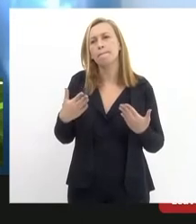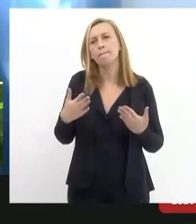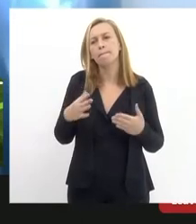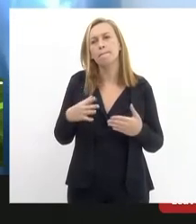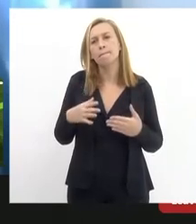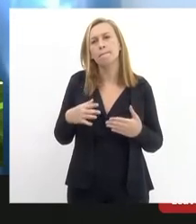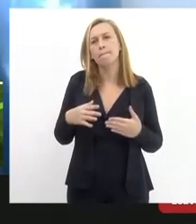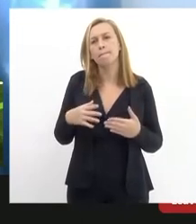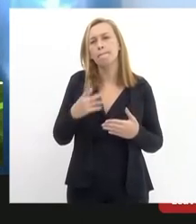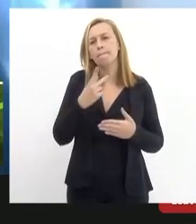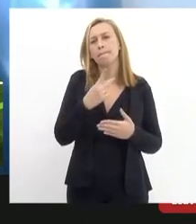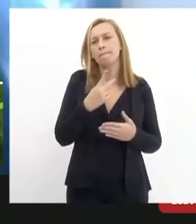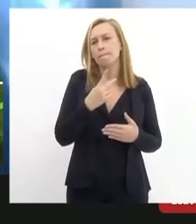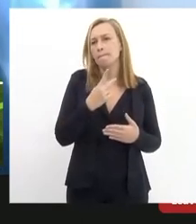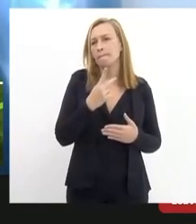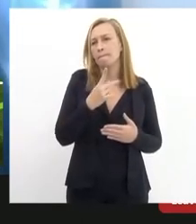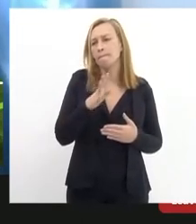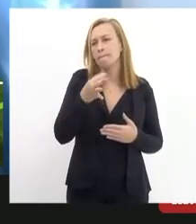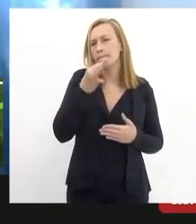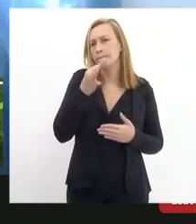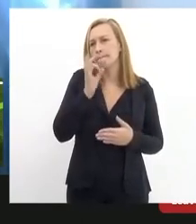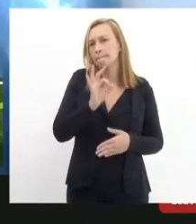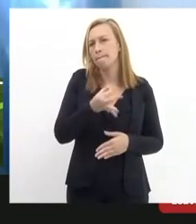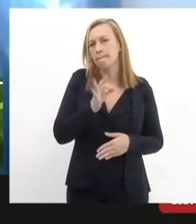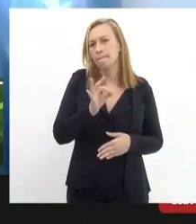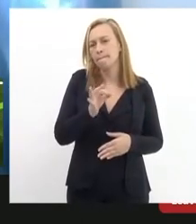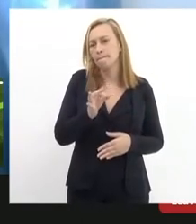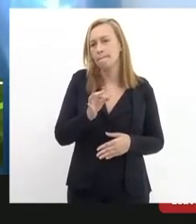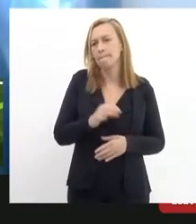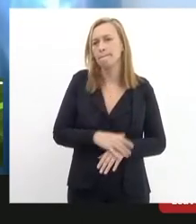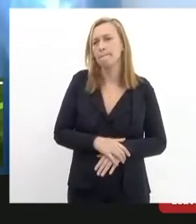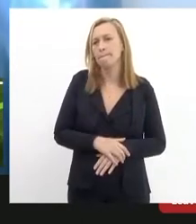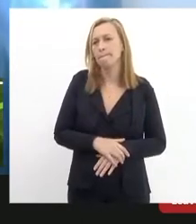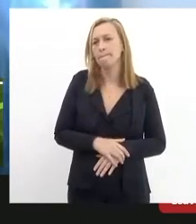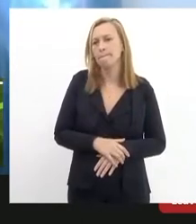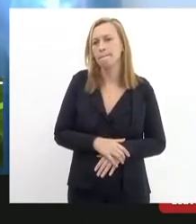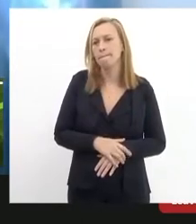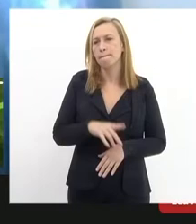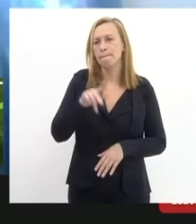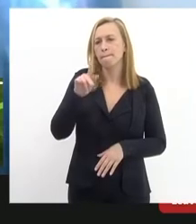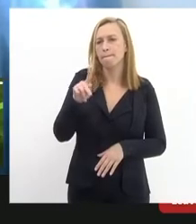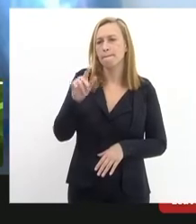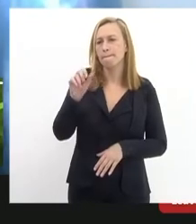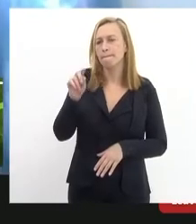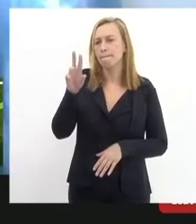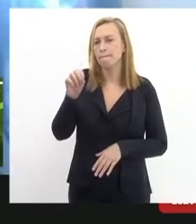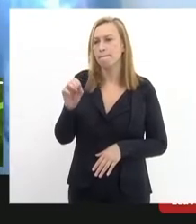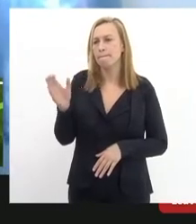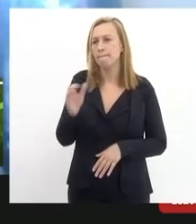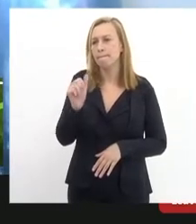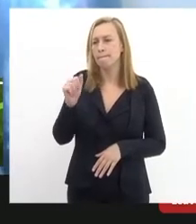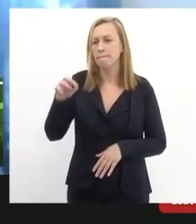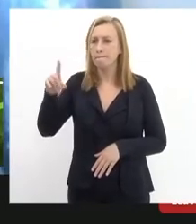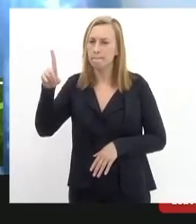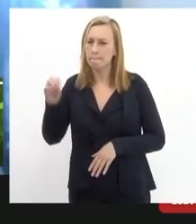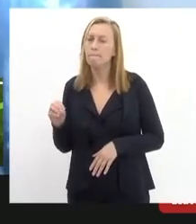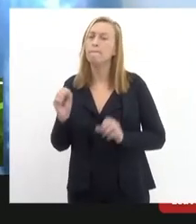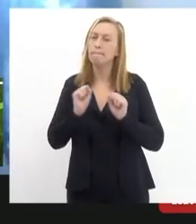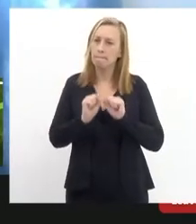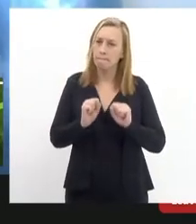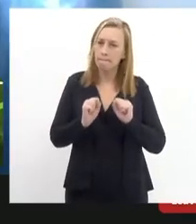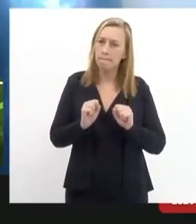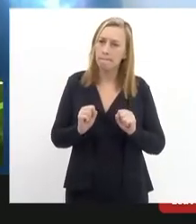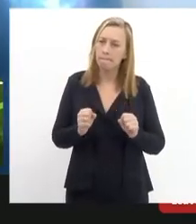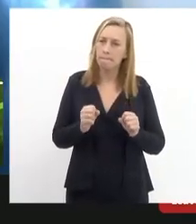concreta de extensão para Paula Matos é o primeiro ponto porque pode haver a